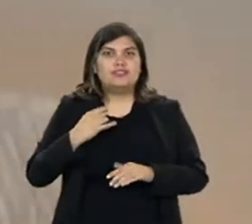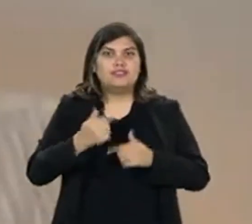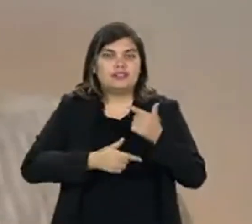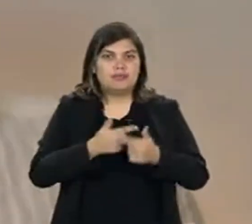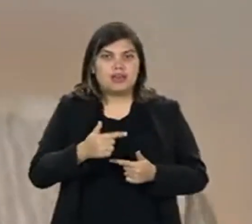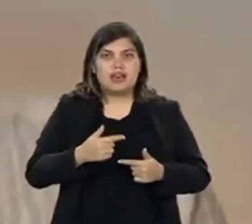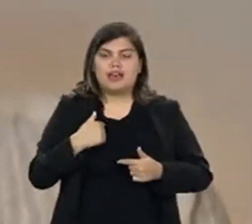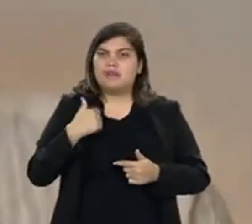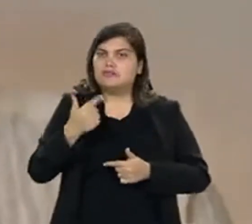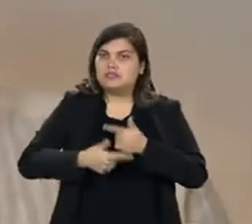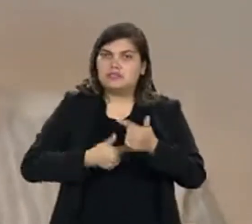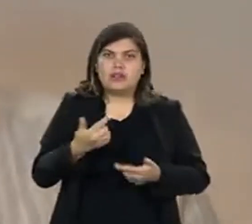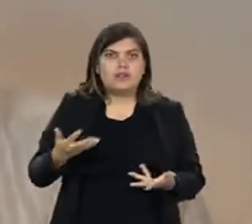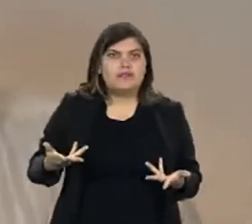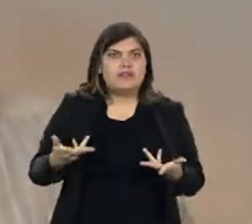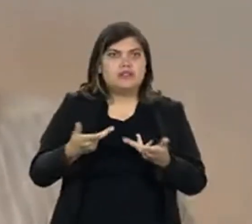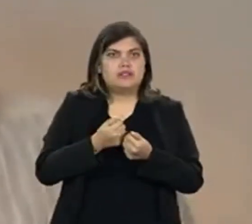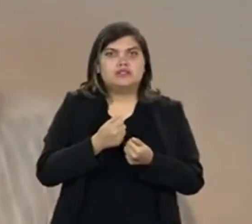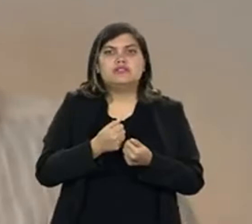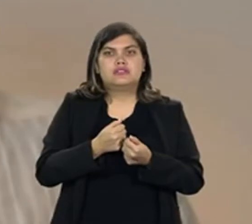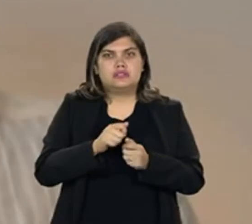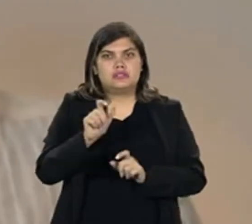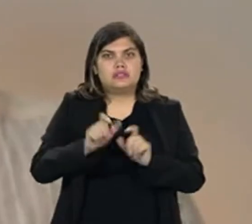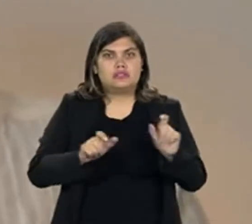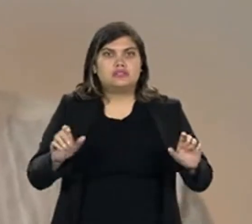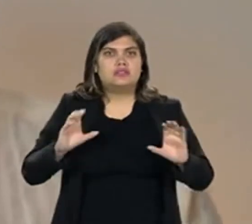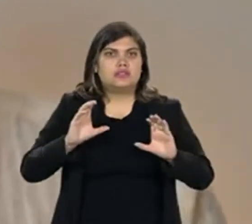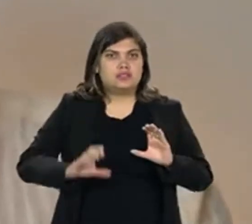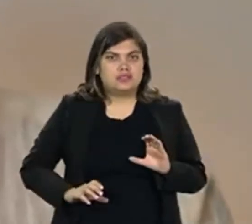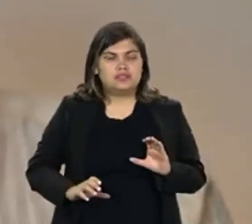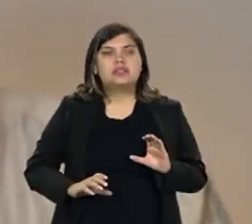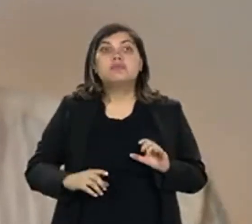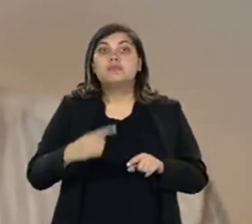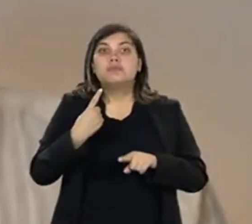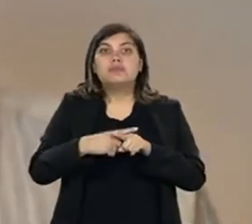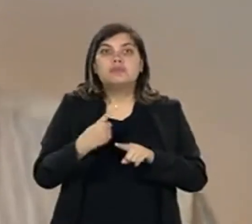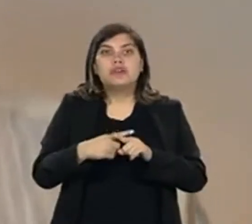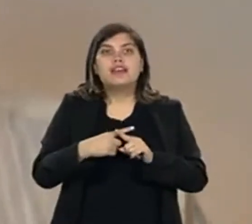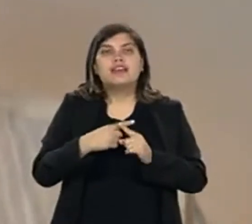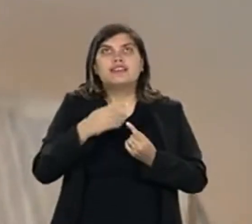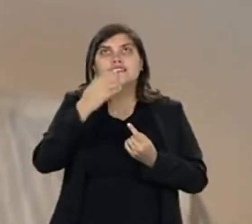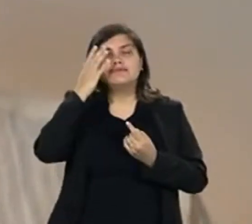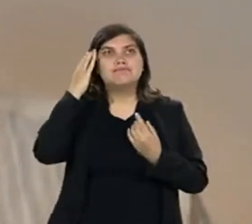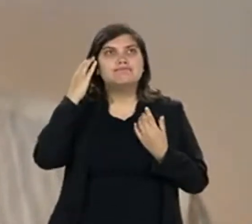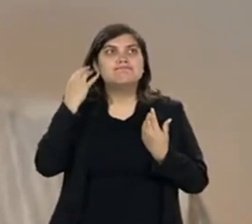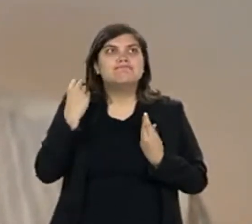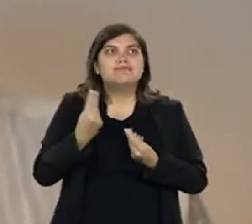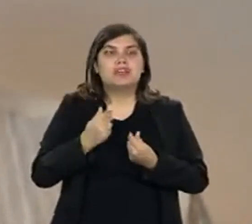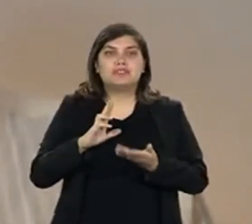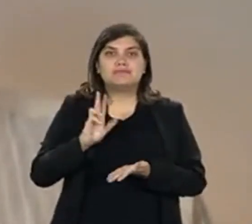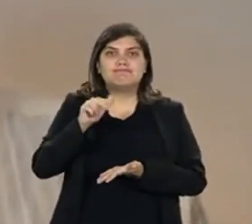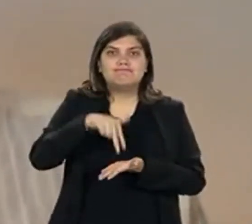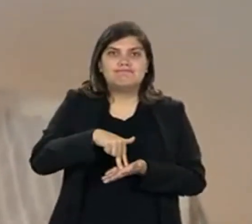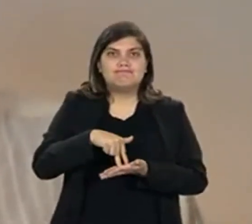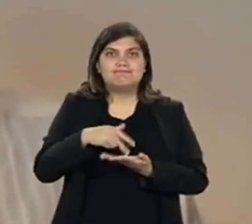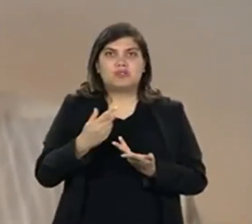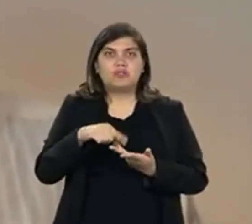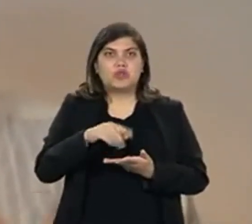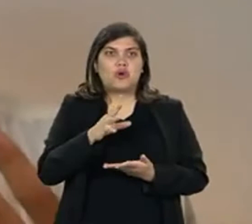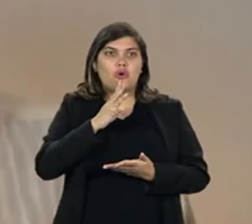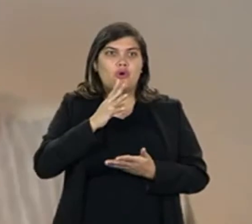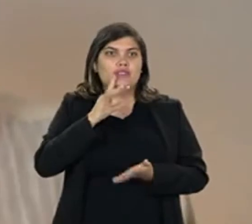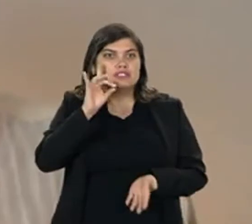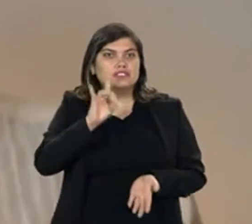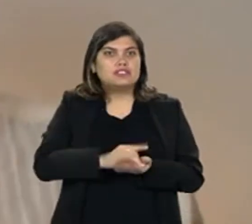anos. É um exercício fantástico como cidadania. Isso porque você fica muito mais ativo na